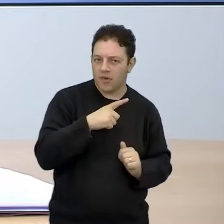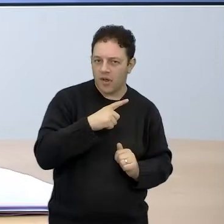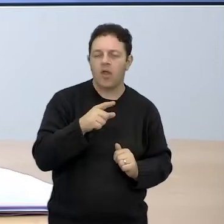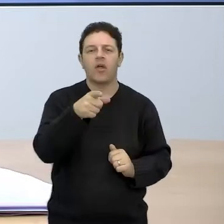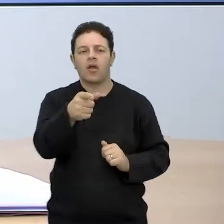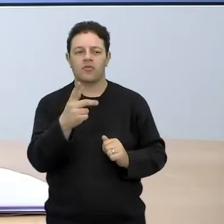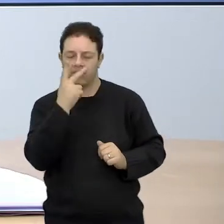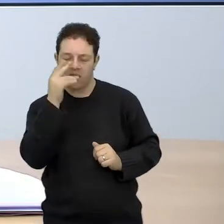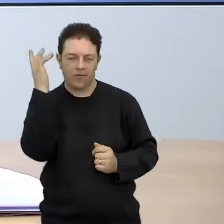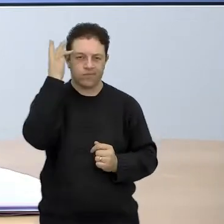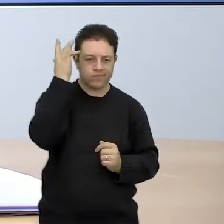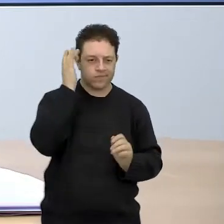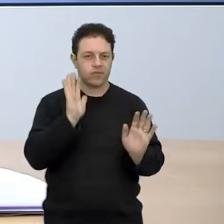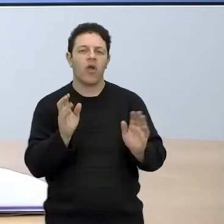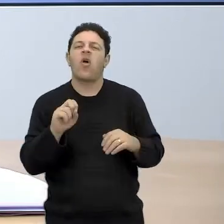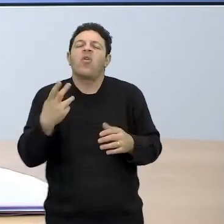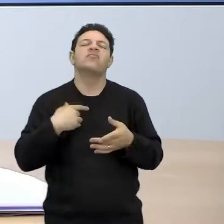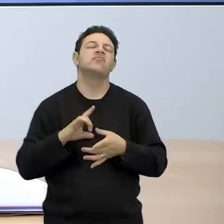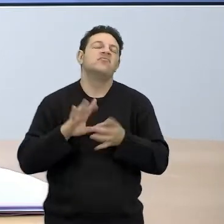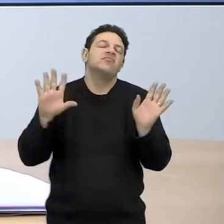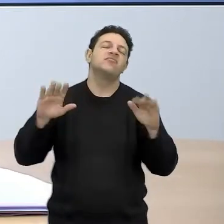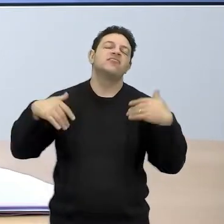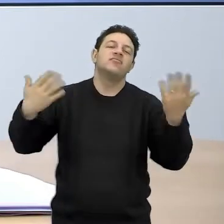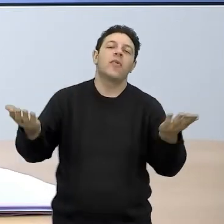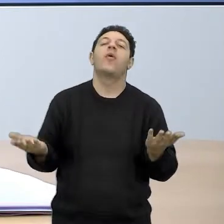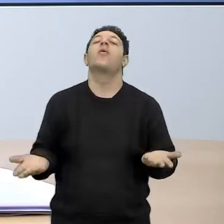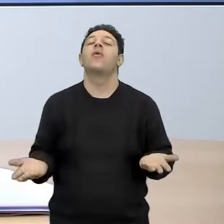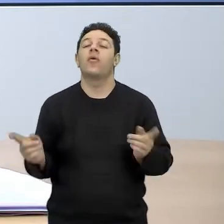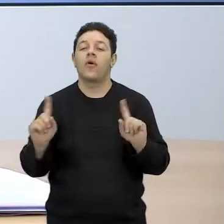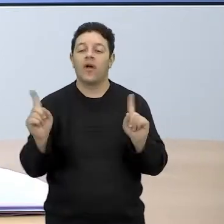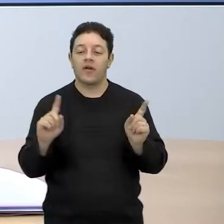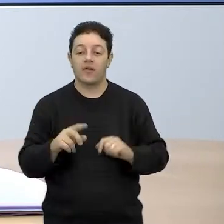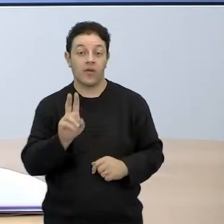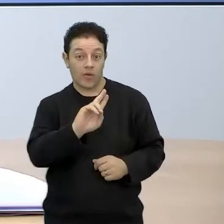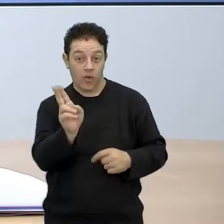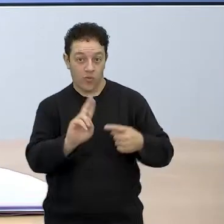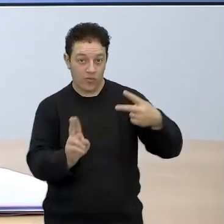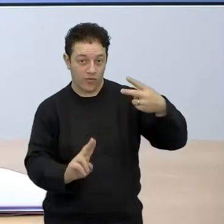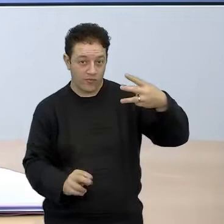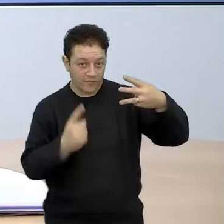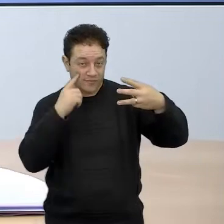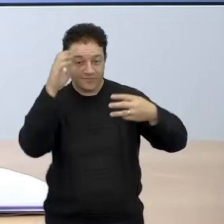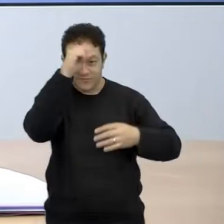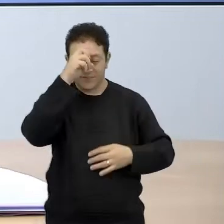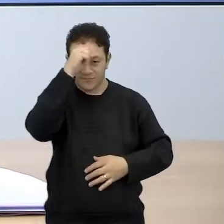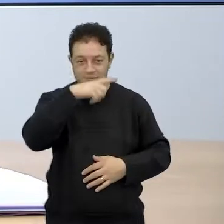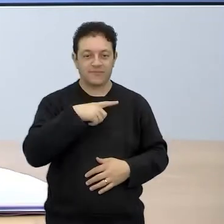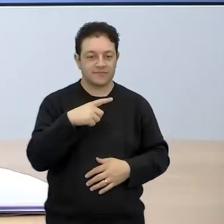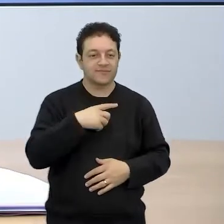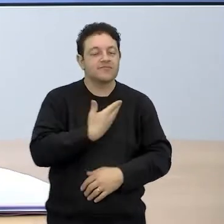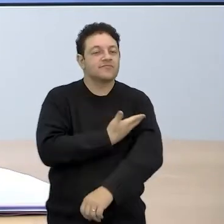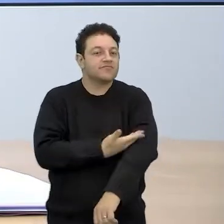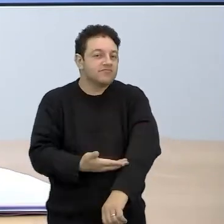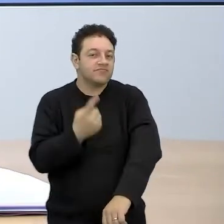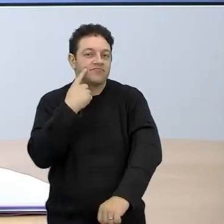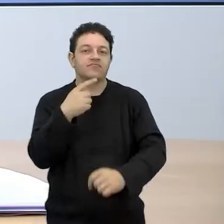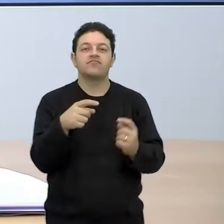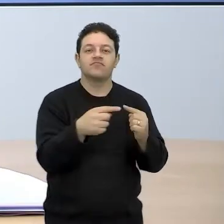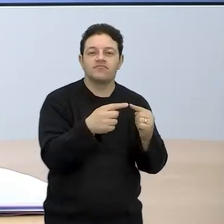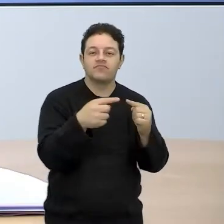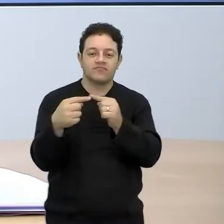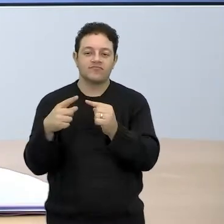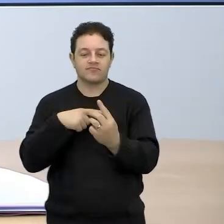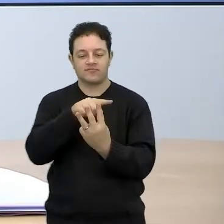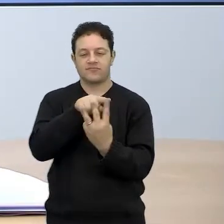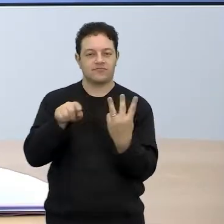conservador ou a gente é mais arrojado? Vou colocar essas nomenclaturas aí para vocês, para a gente poder se familiarizar aí com as nomenclaturas dos